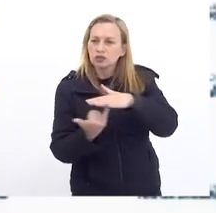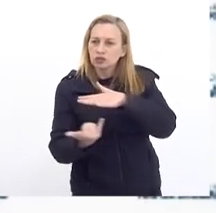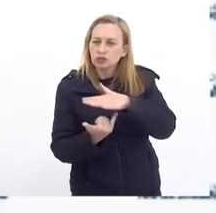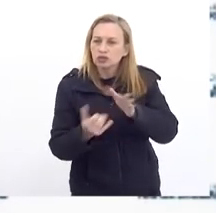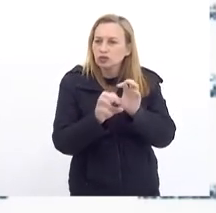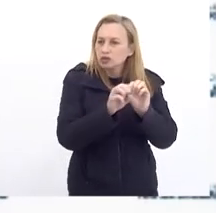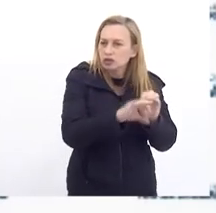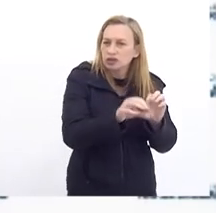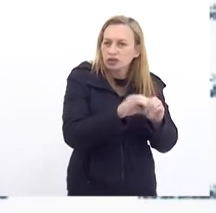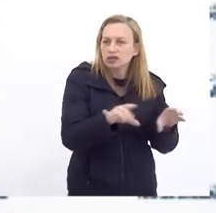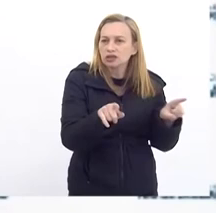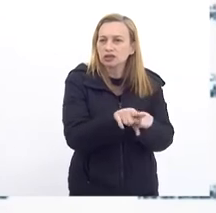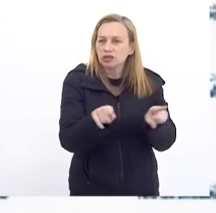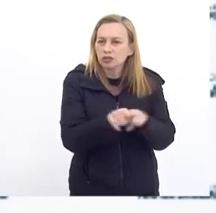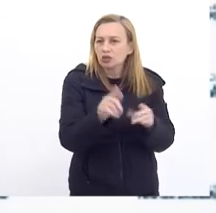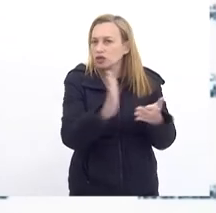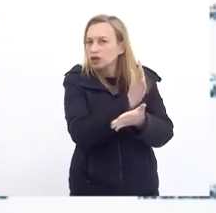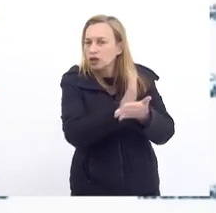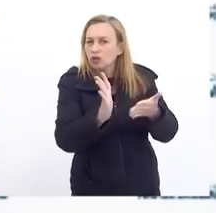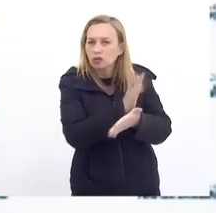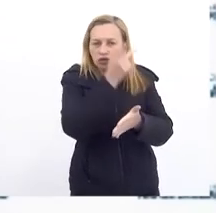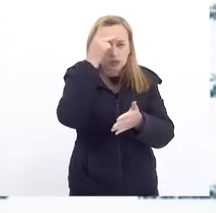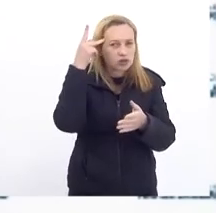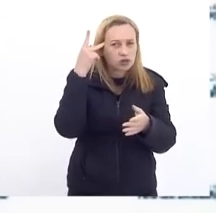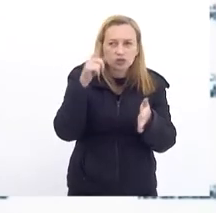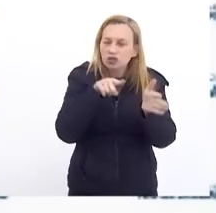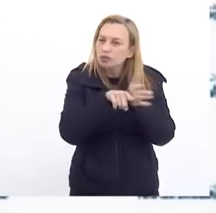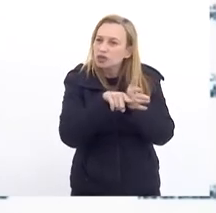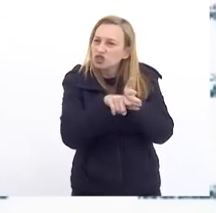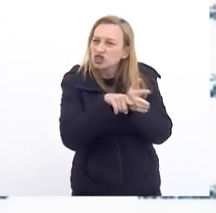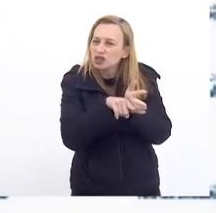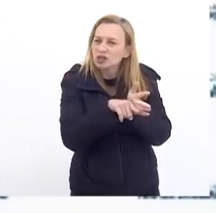De ensino Também Com alguns Pesquisadores Que